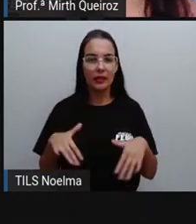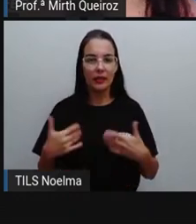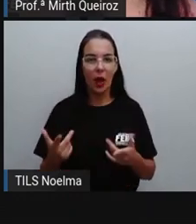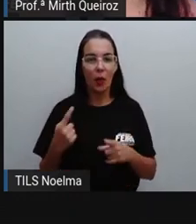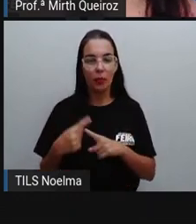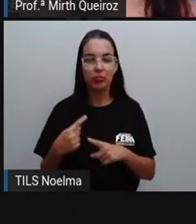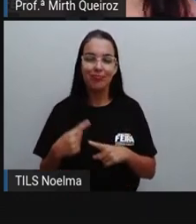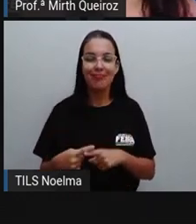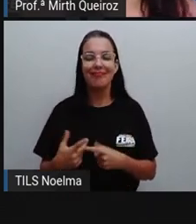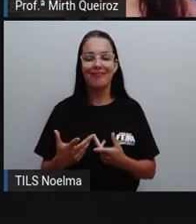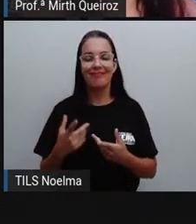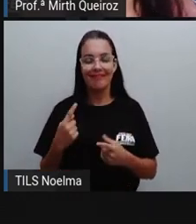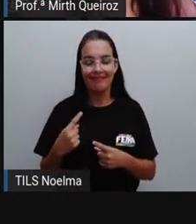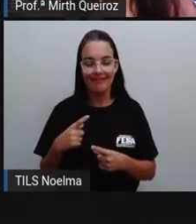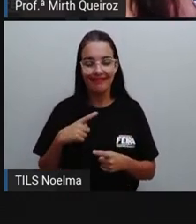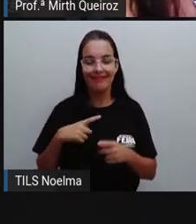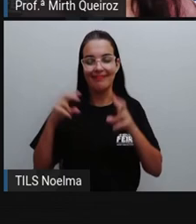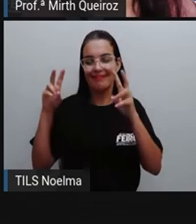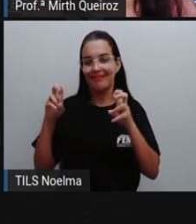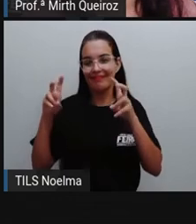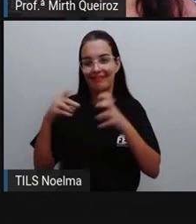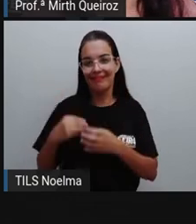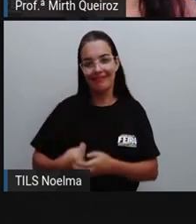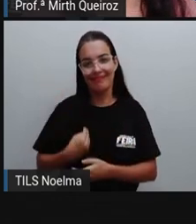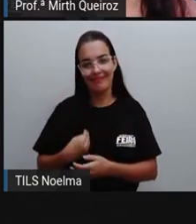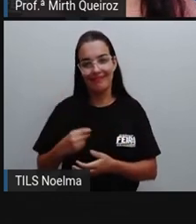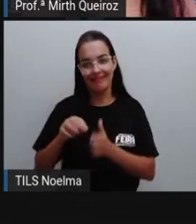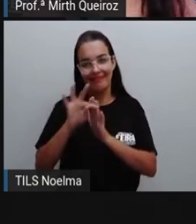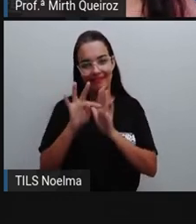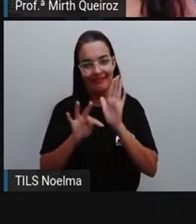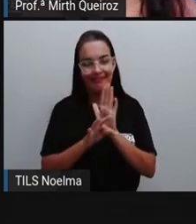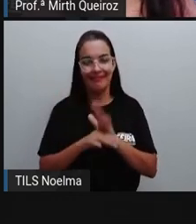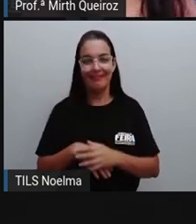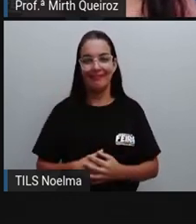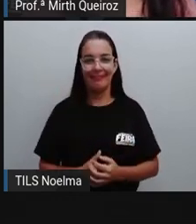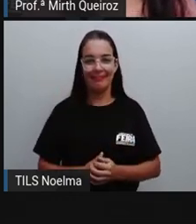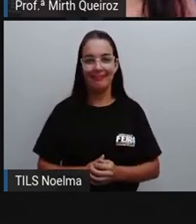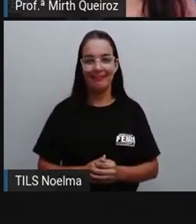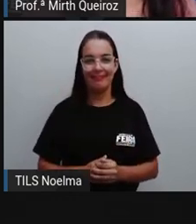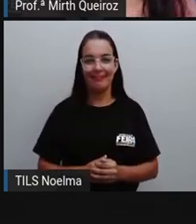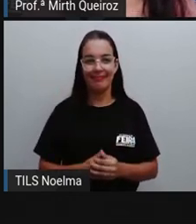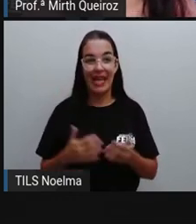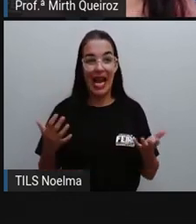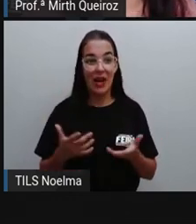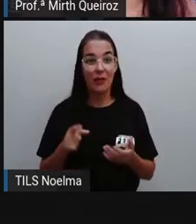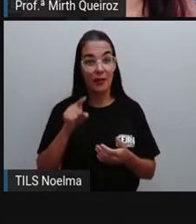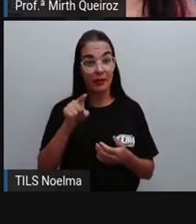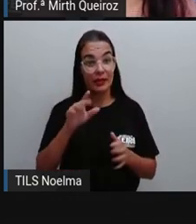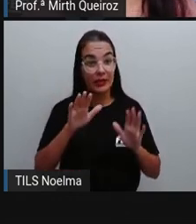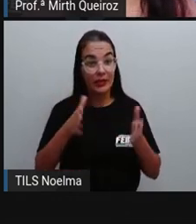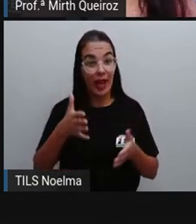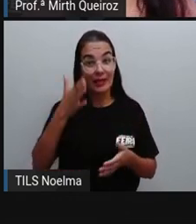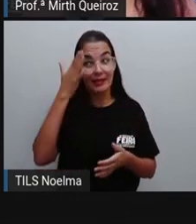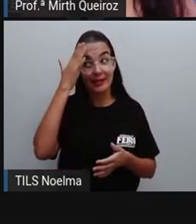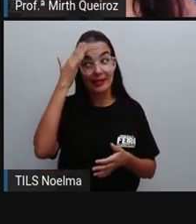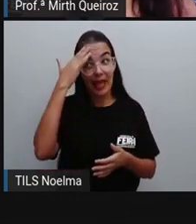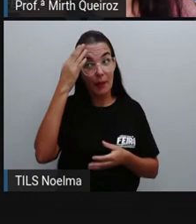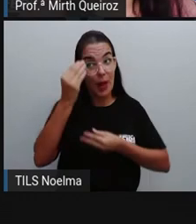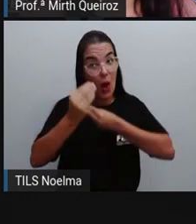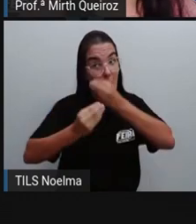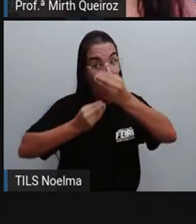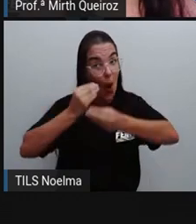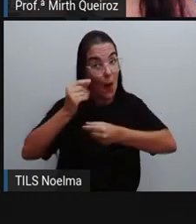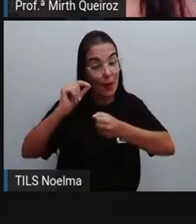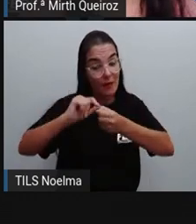assuntos íntimos estão presentes nesse tipo de texto, certo? Agora que você já sabe como fazer